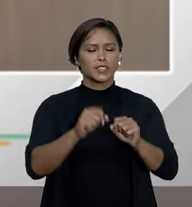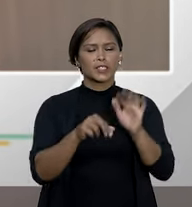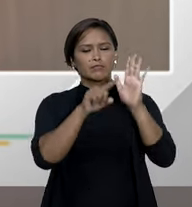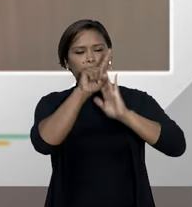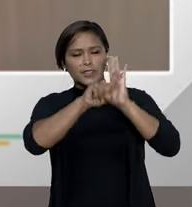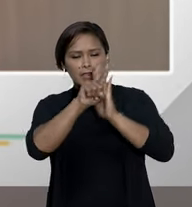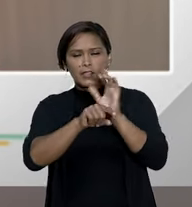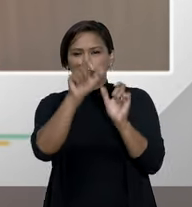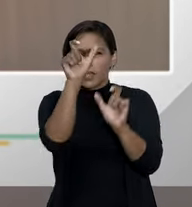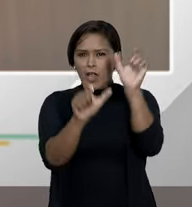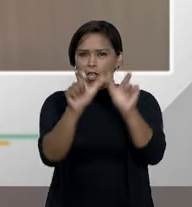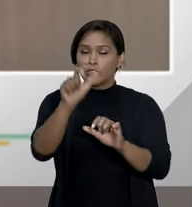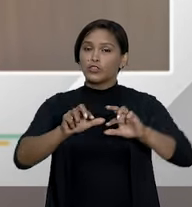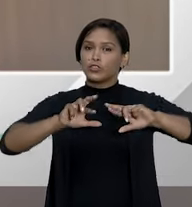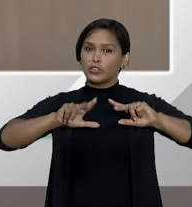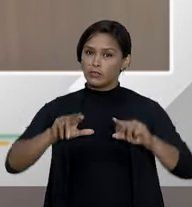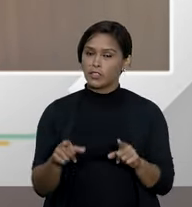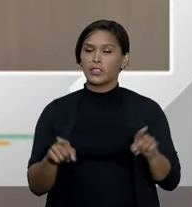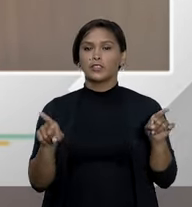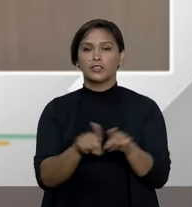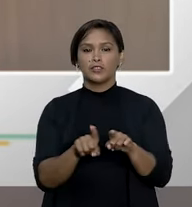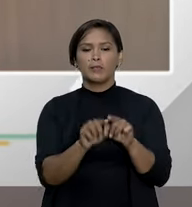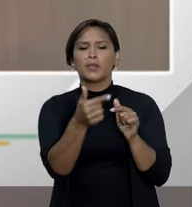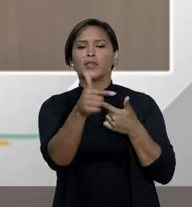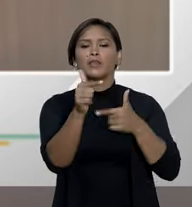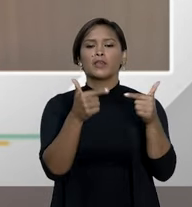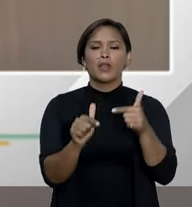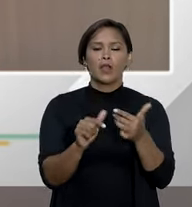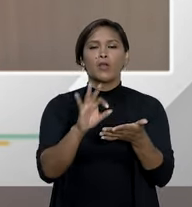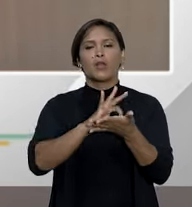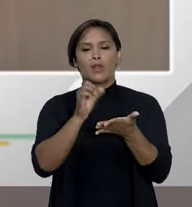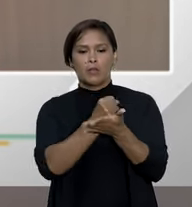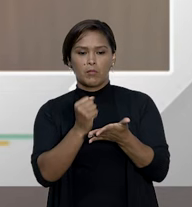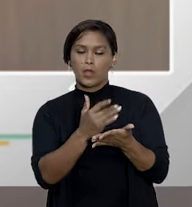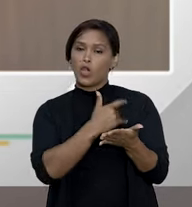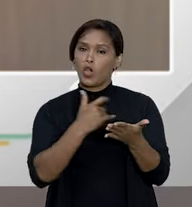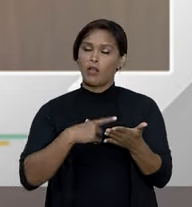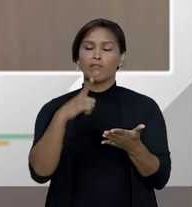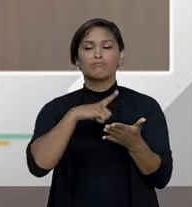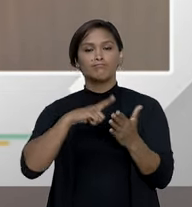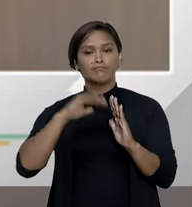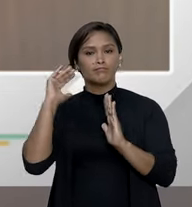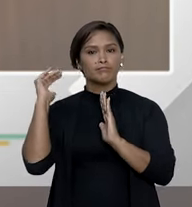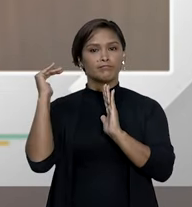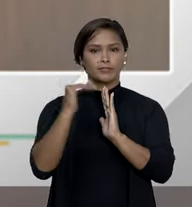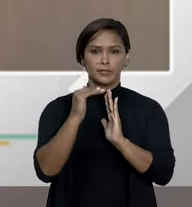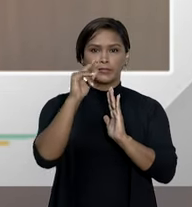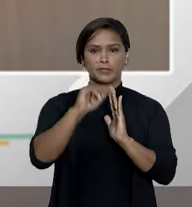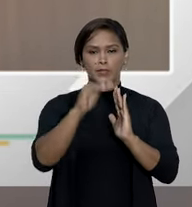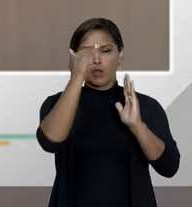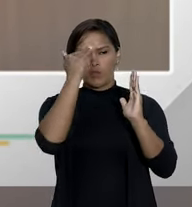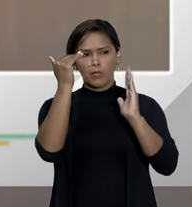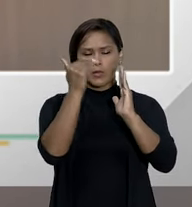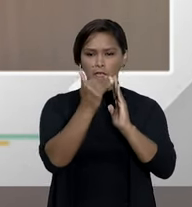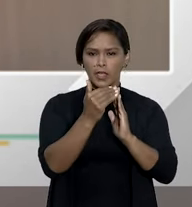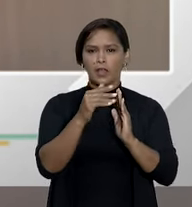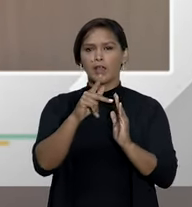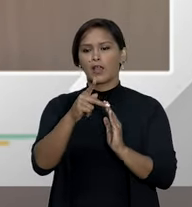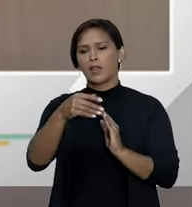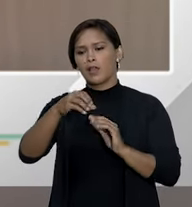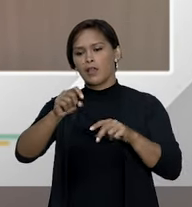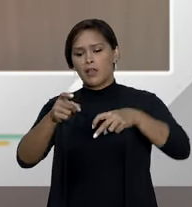cada caso e claro em alguns a operadora vai ter a obrigação de fornecer a prótese